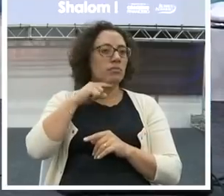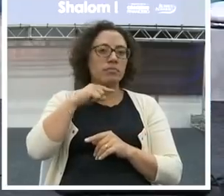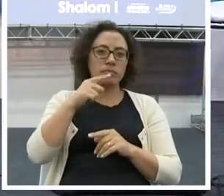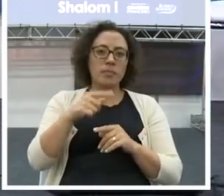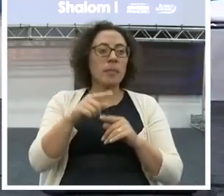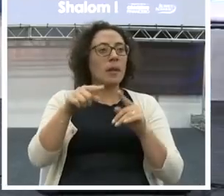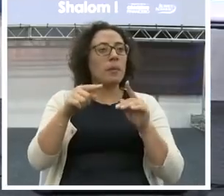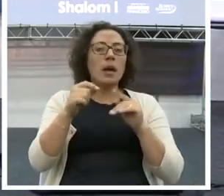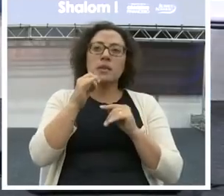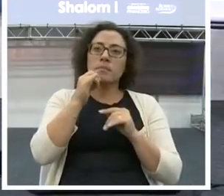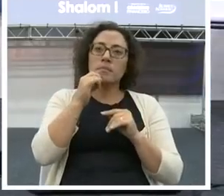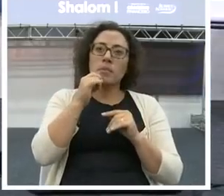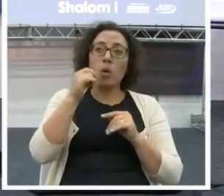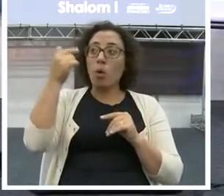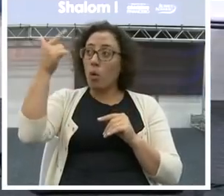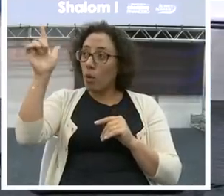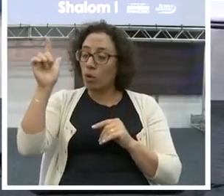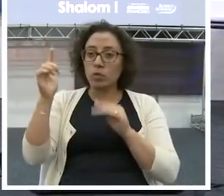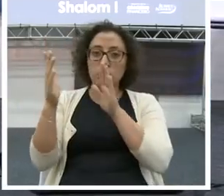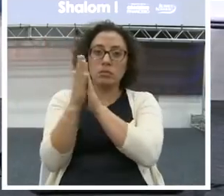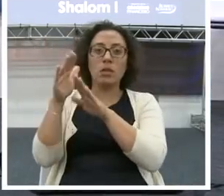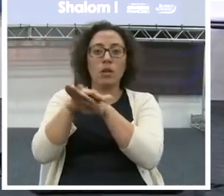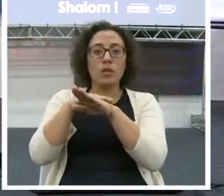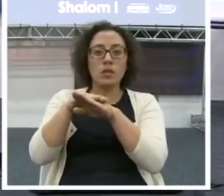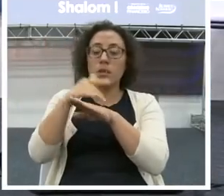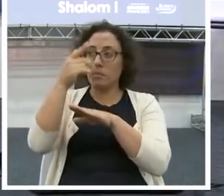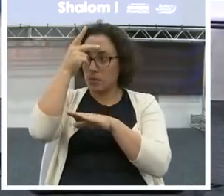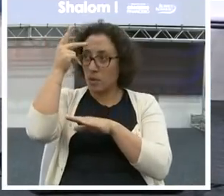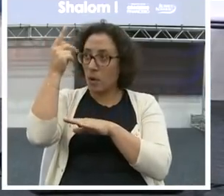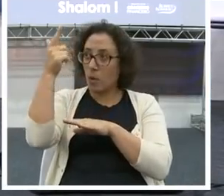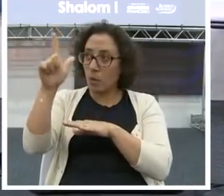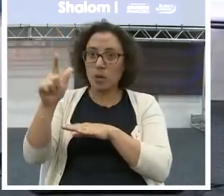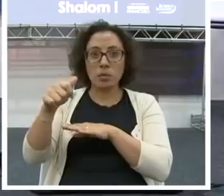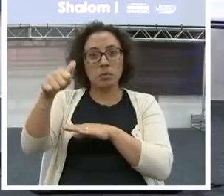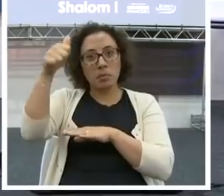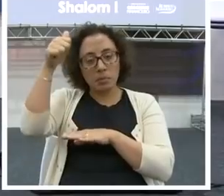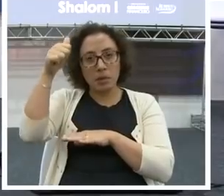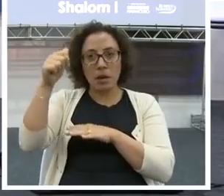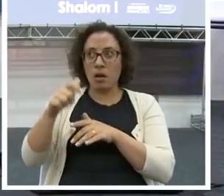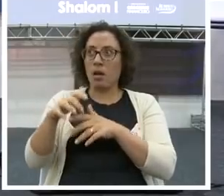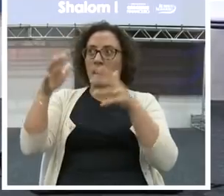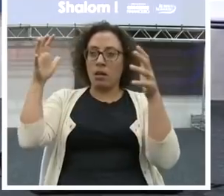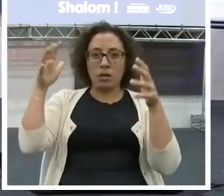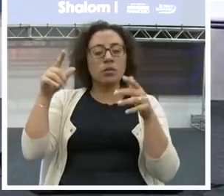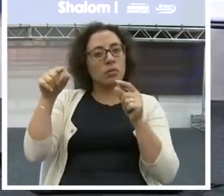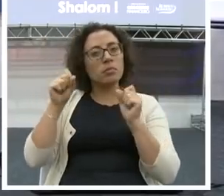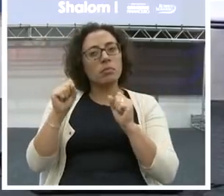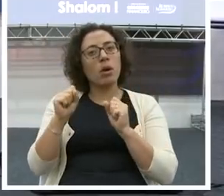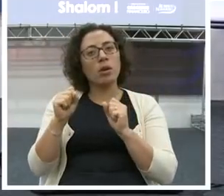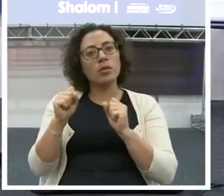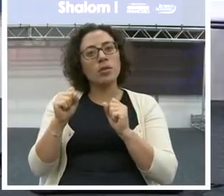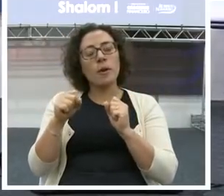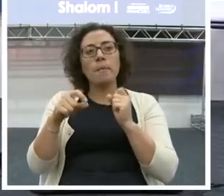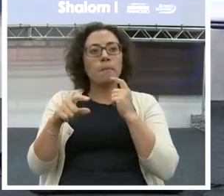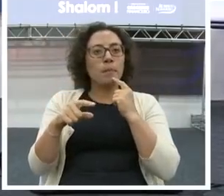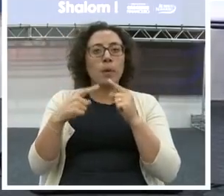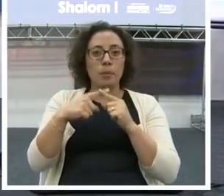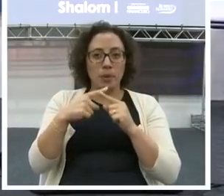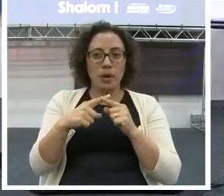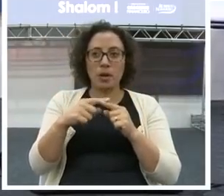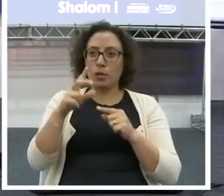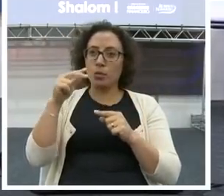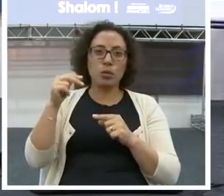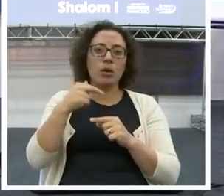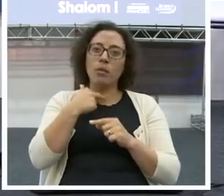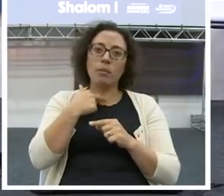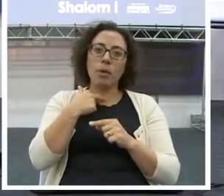faz, eu acho muito legal, tá? A gente nunca pode estar sentado à mesa com pessoas